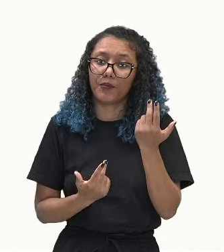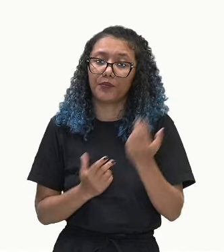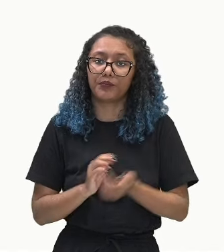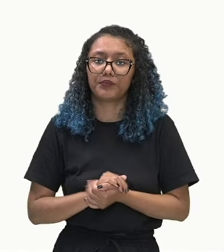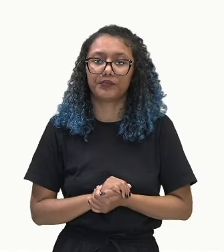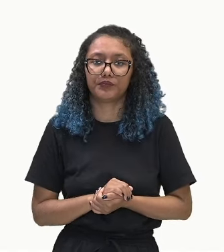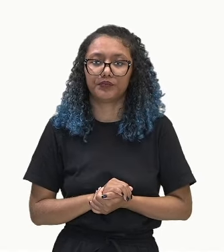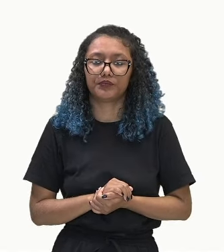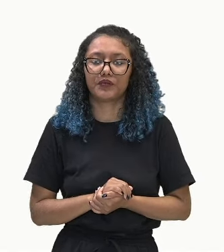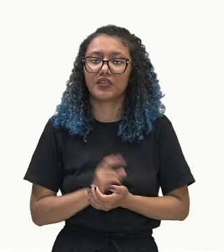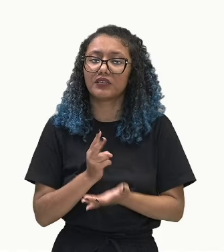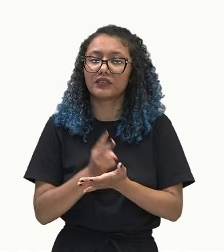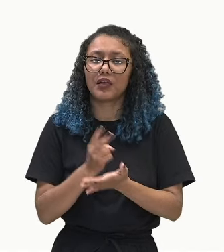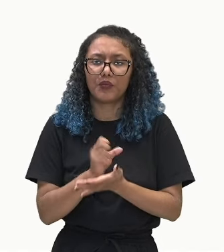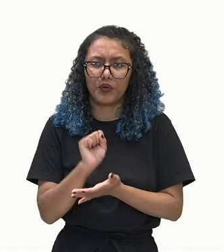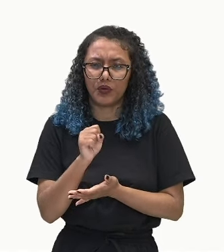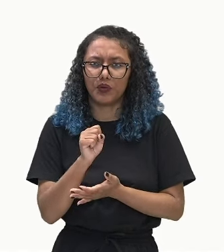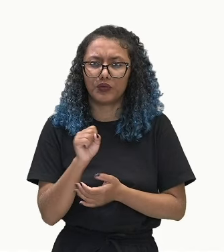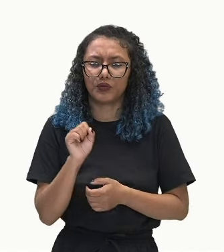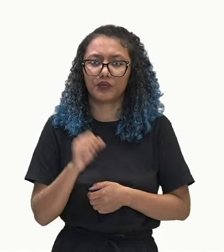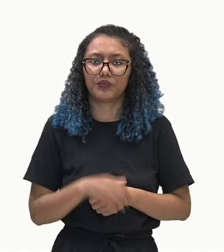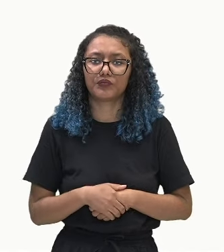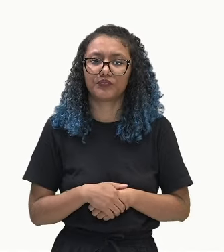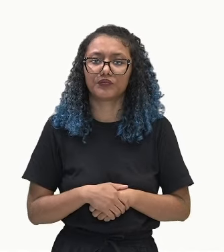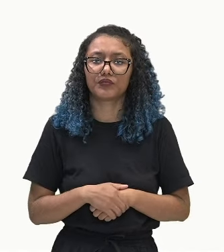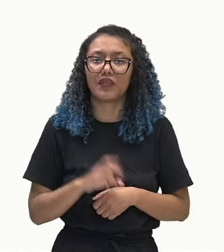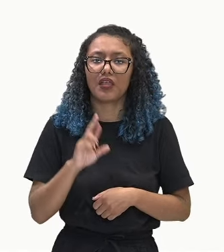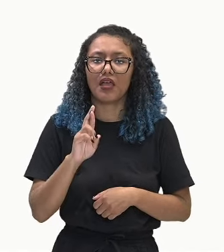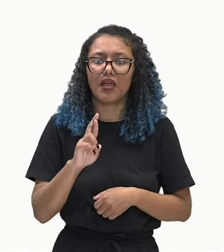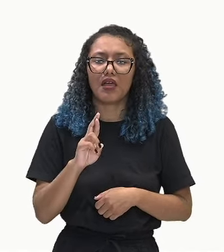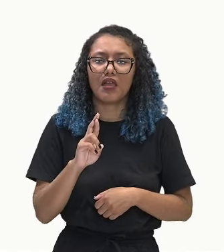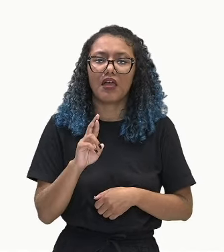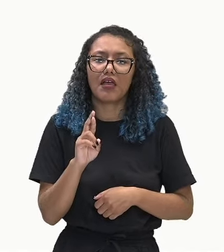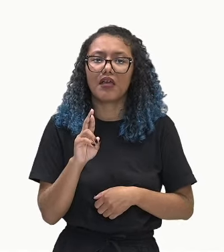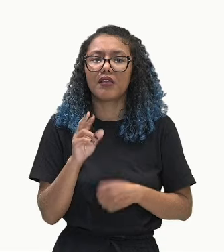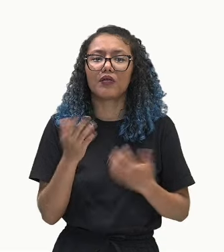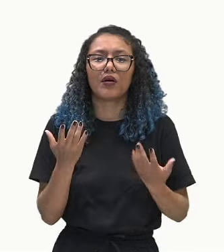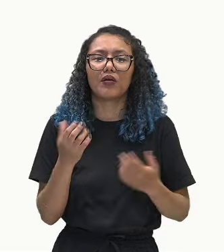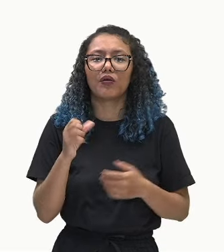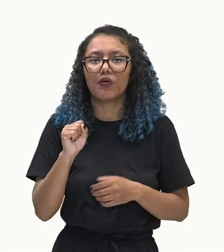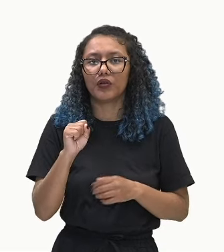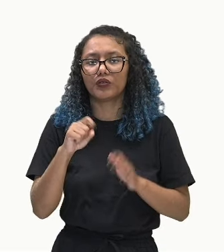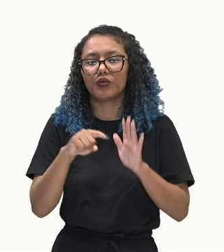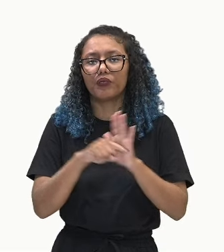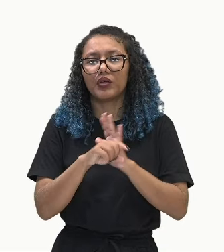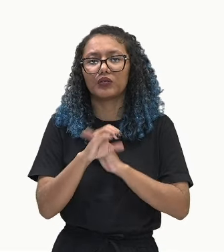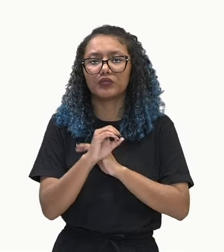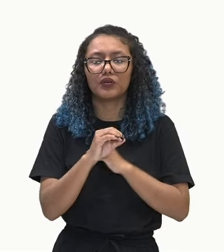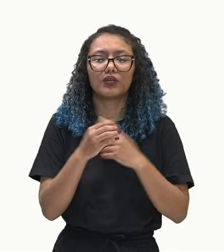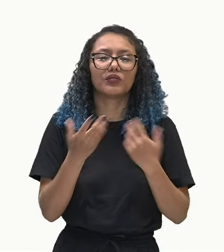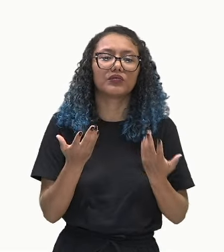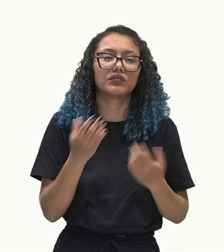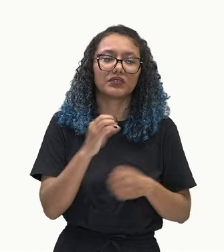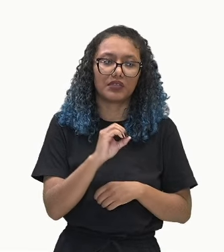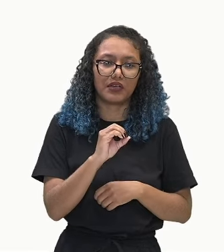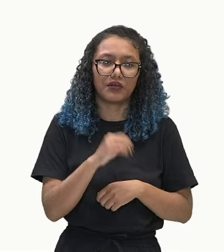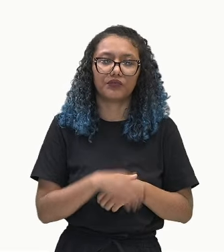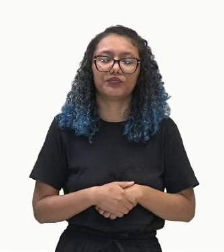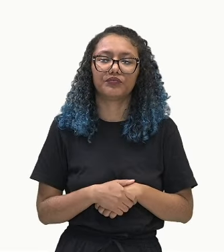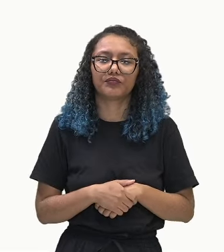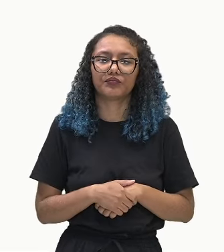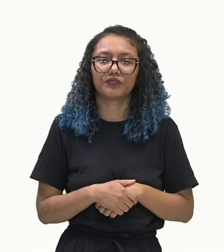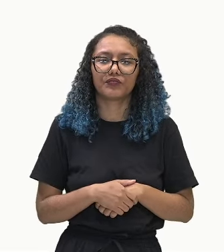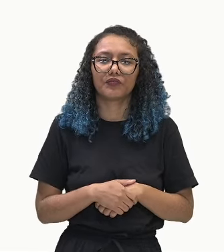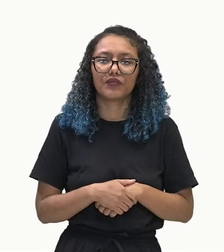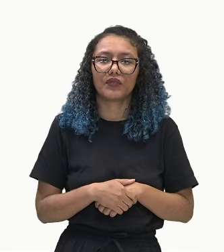termos iguais a 8. Quanto é a razão? 8 menos 8, que dá zero. E para calcular